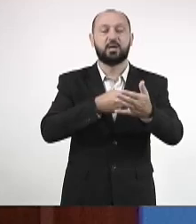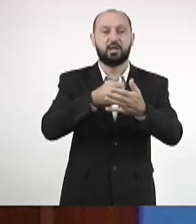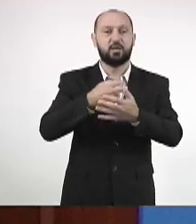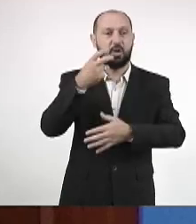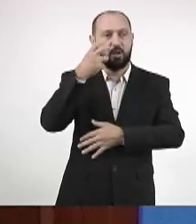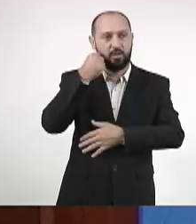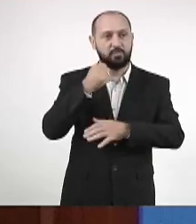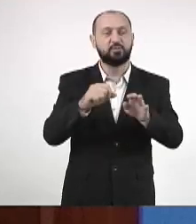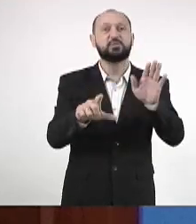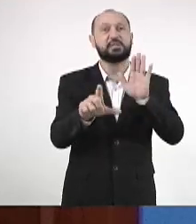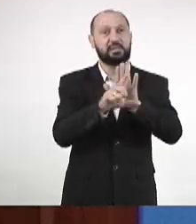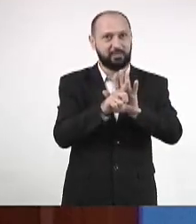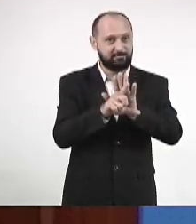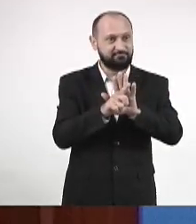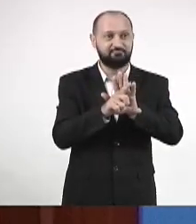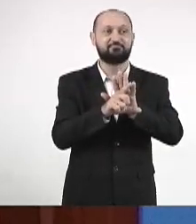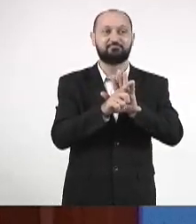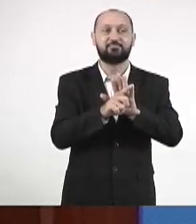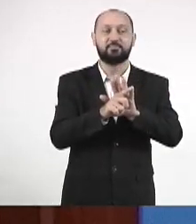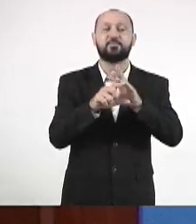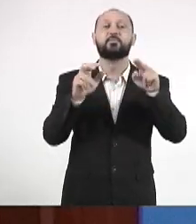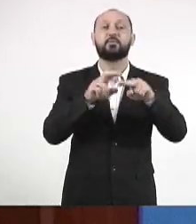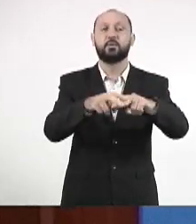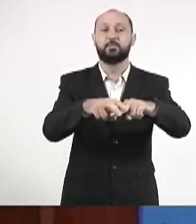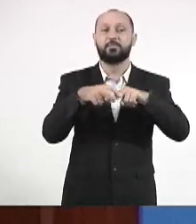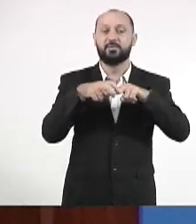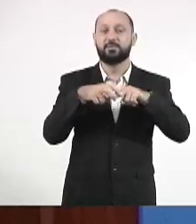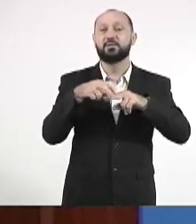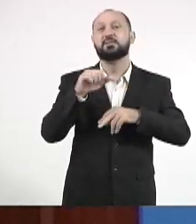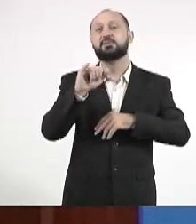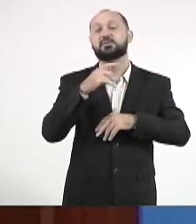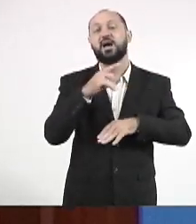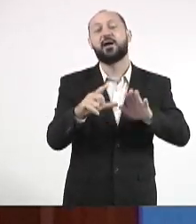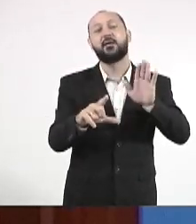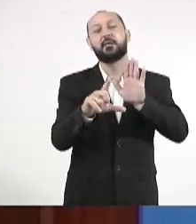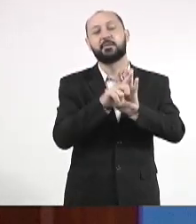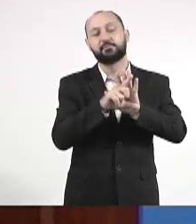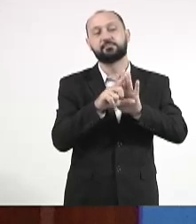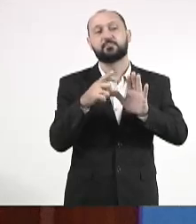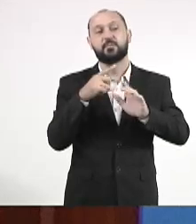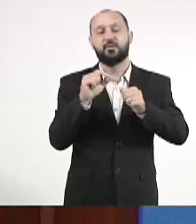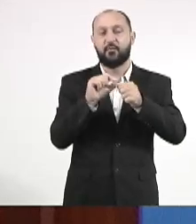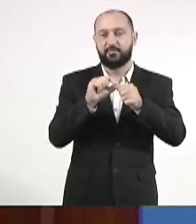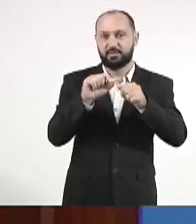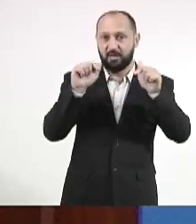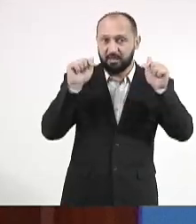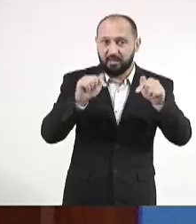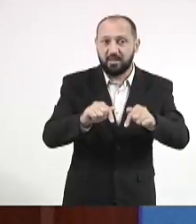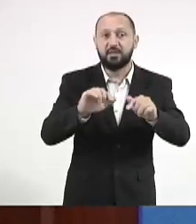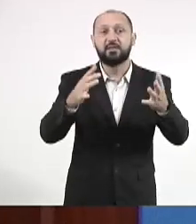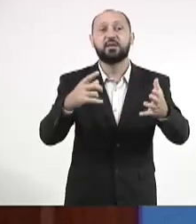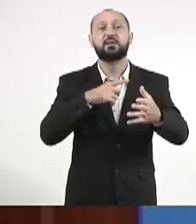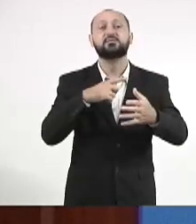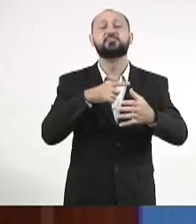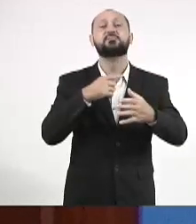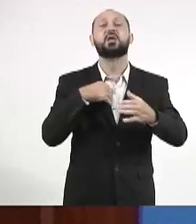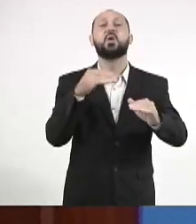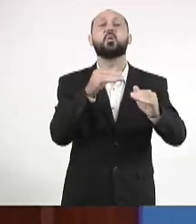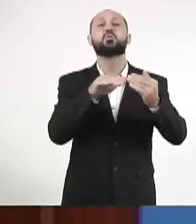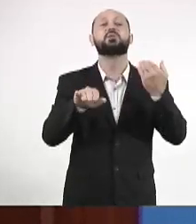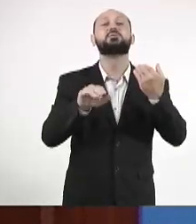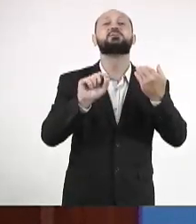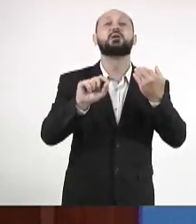lucro prevista em lei. Portanto, se a legislação que fizermos aqui, quem tem que contestar